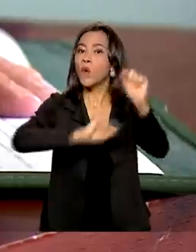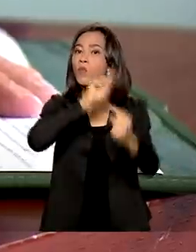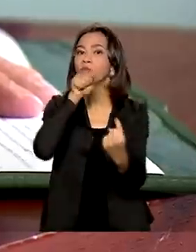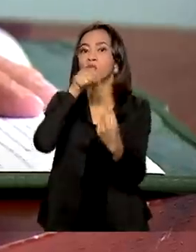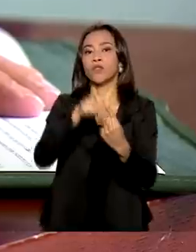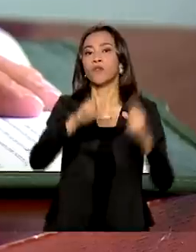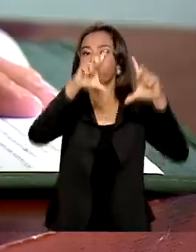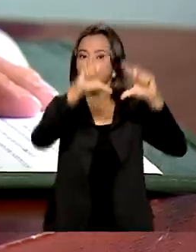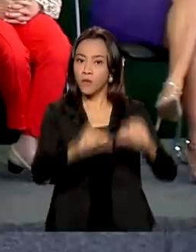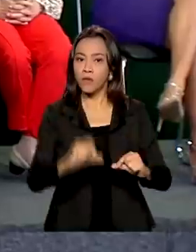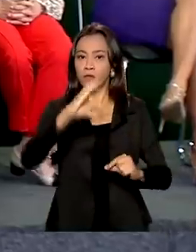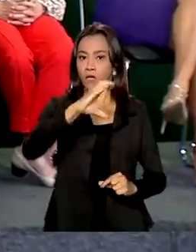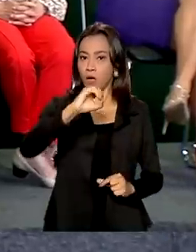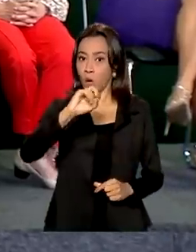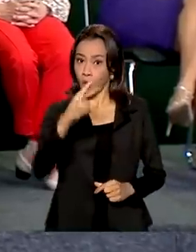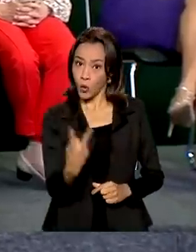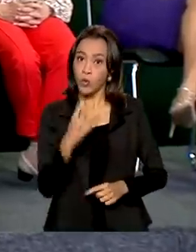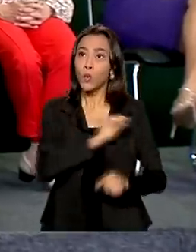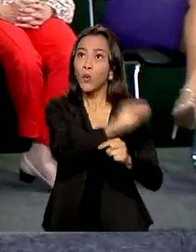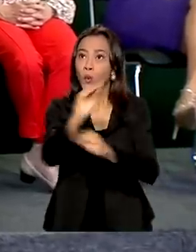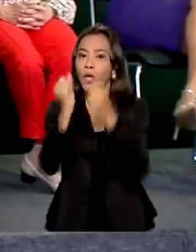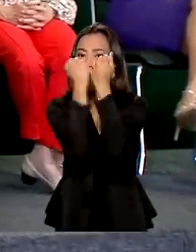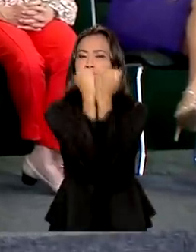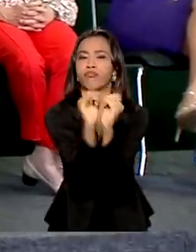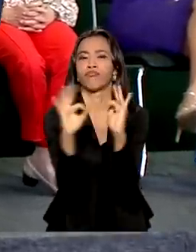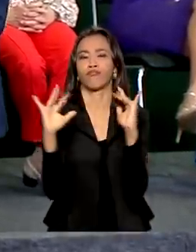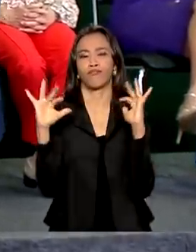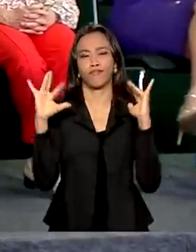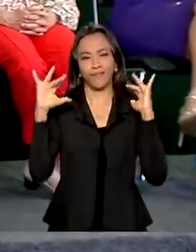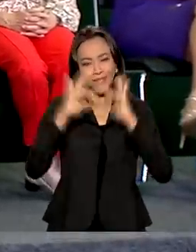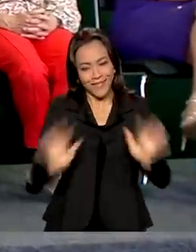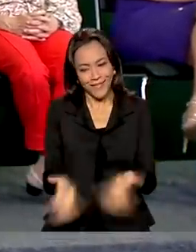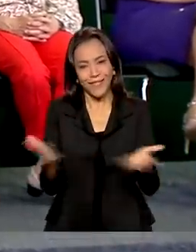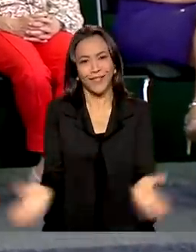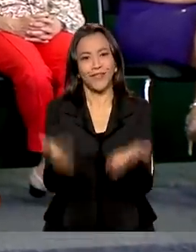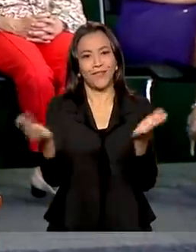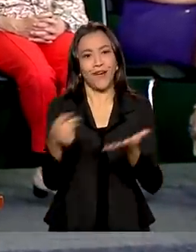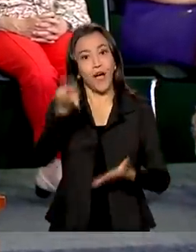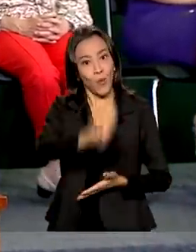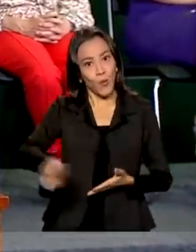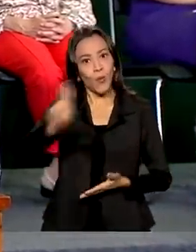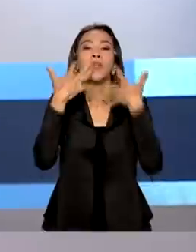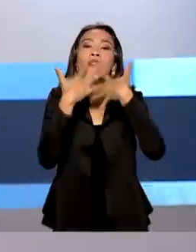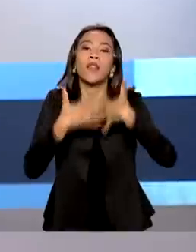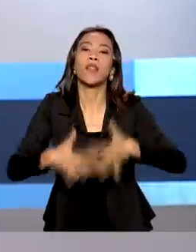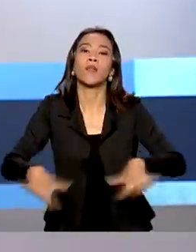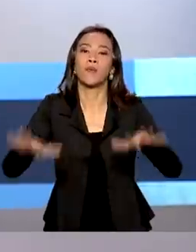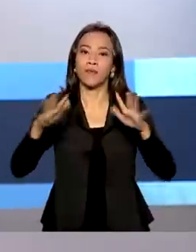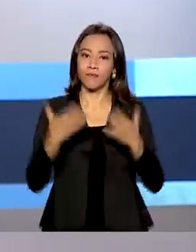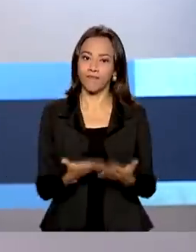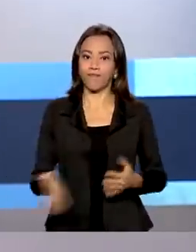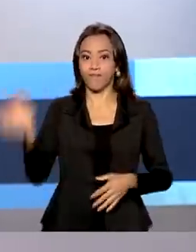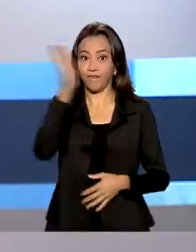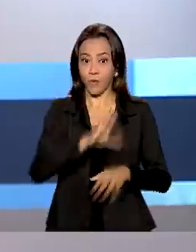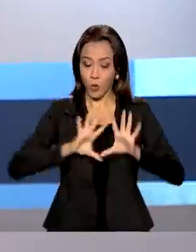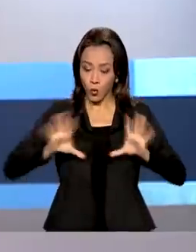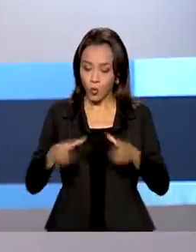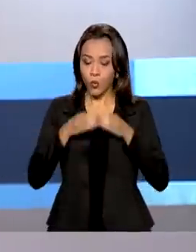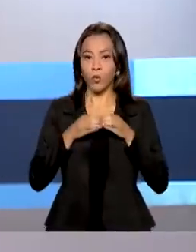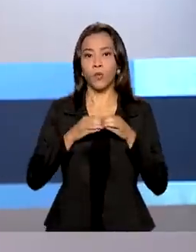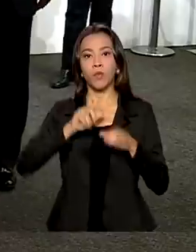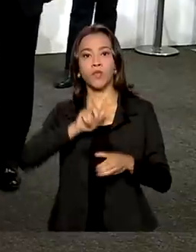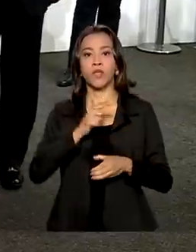emissões de carbono, conservar florestas e incentivar o uso racional de recursos naturais. Cúpula do G20.